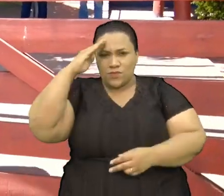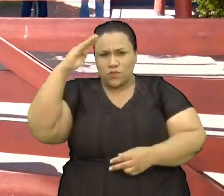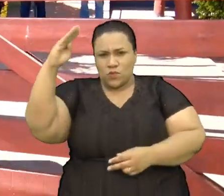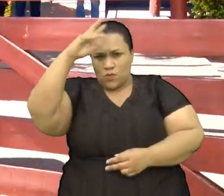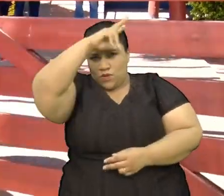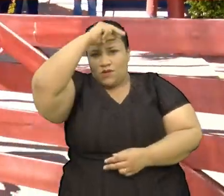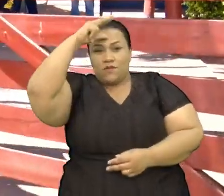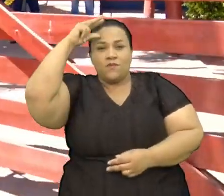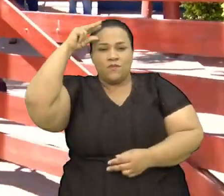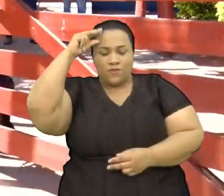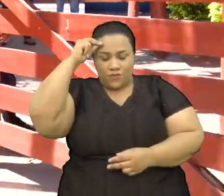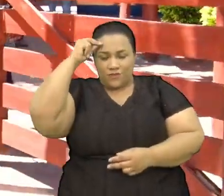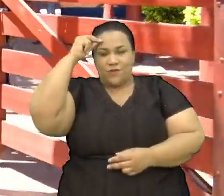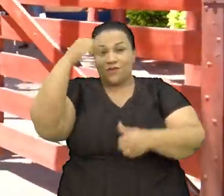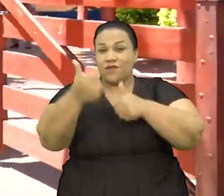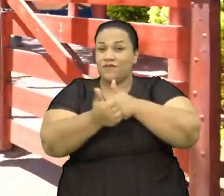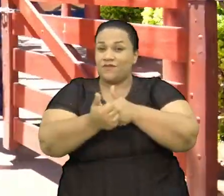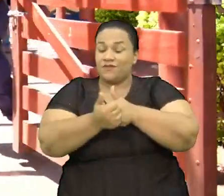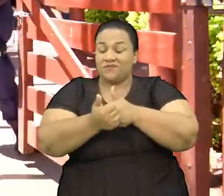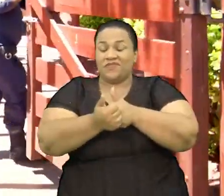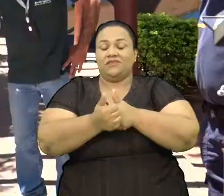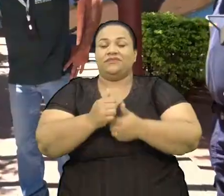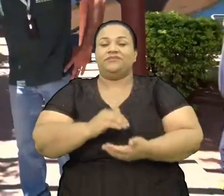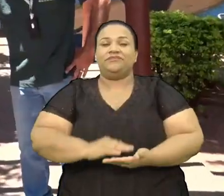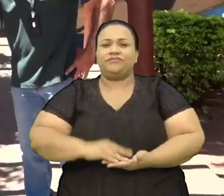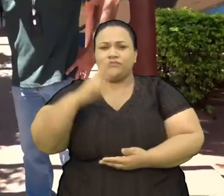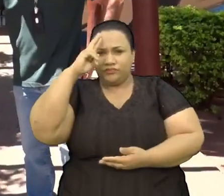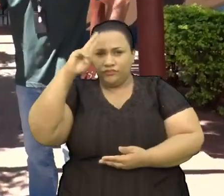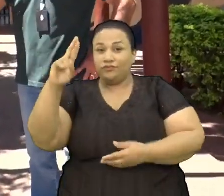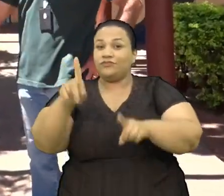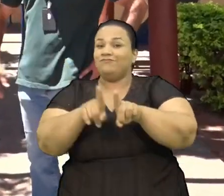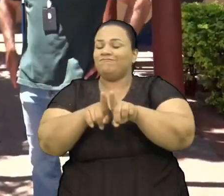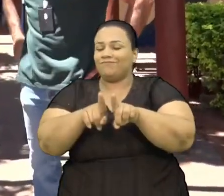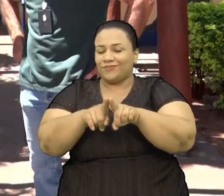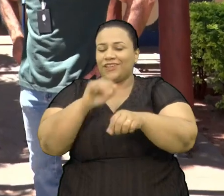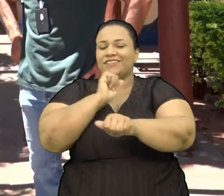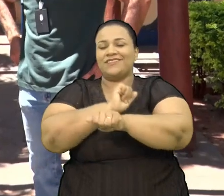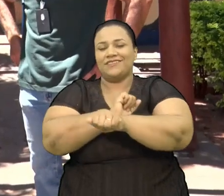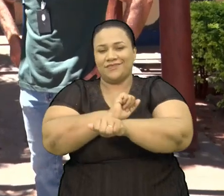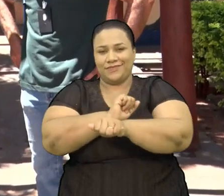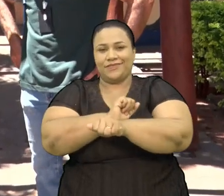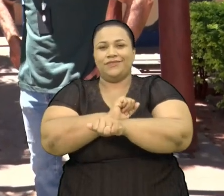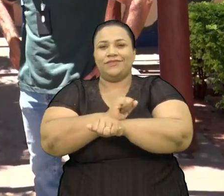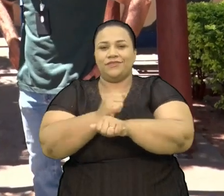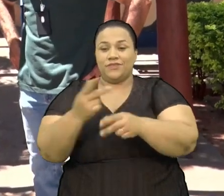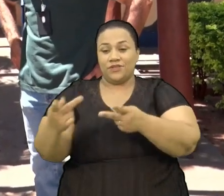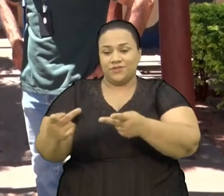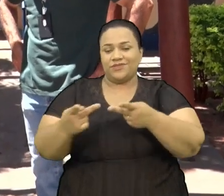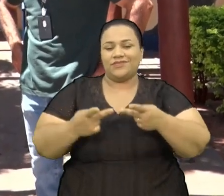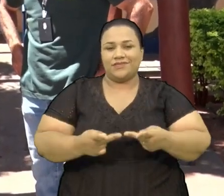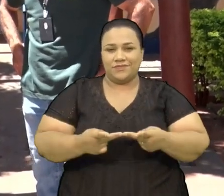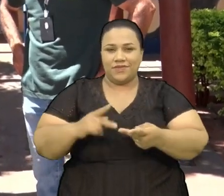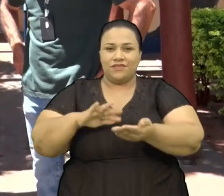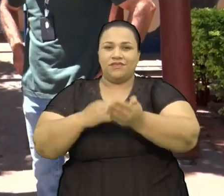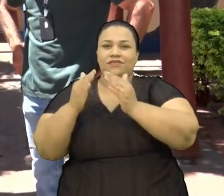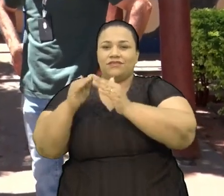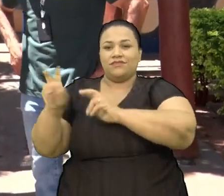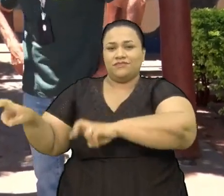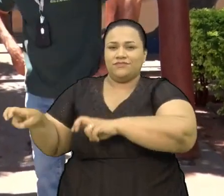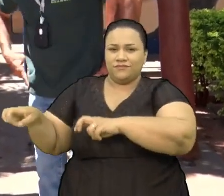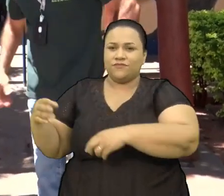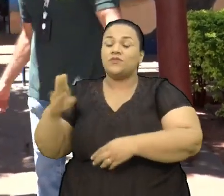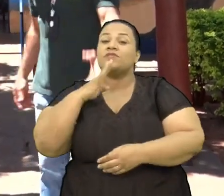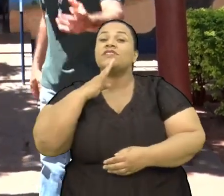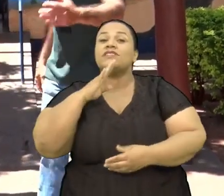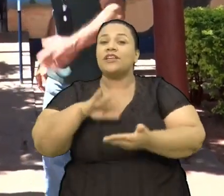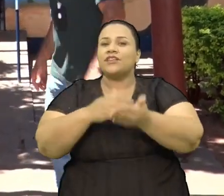Que estava de prontidão em seu posto O diretor já estava nos esperando na entrada da escola Tá, vamos lá conhecer um